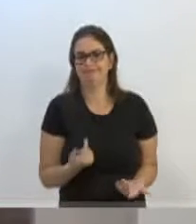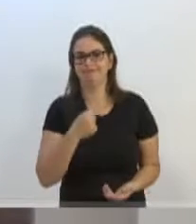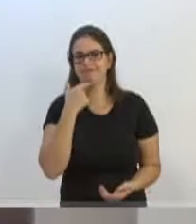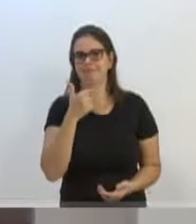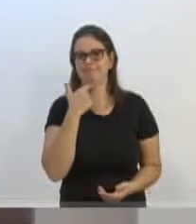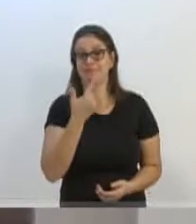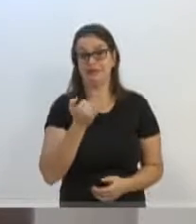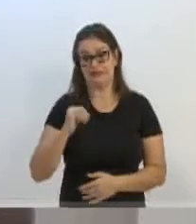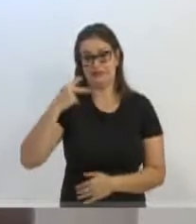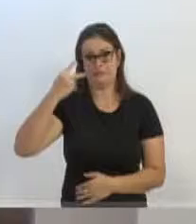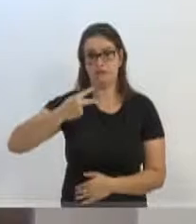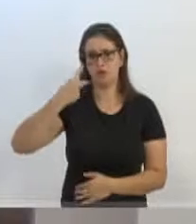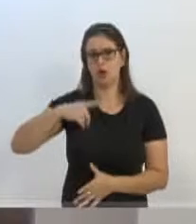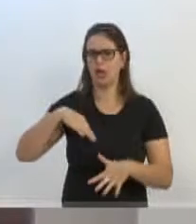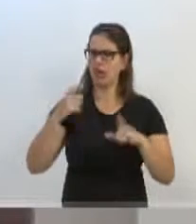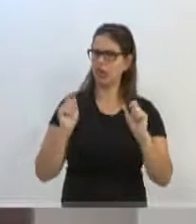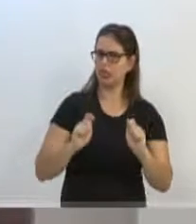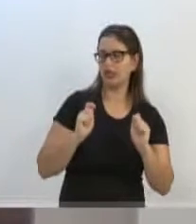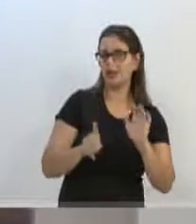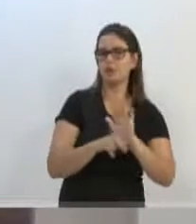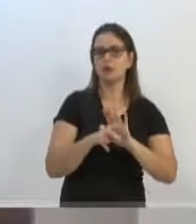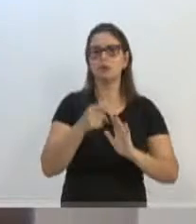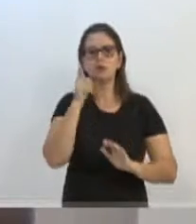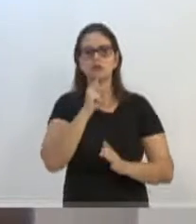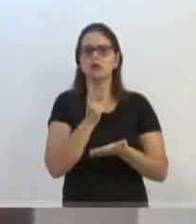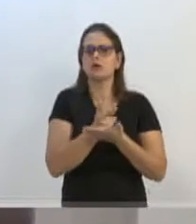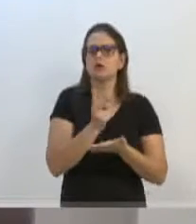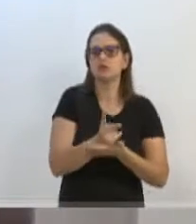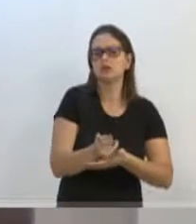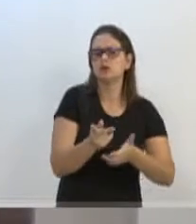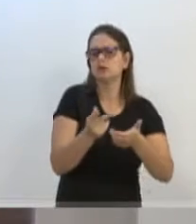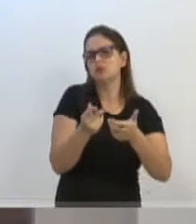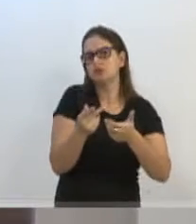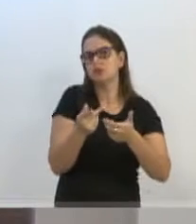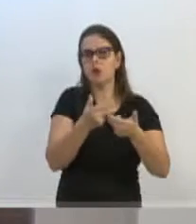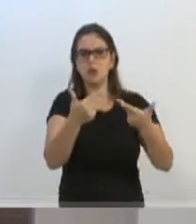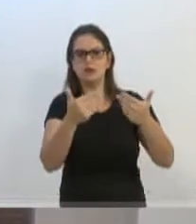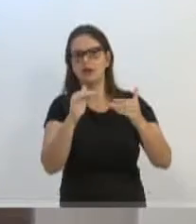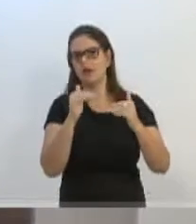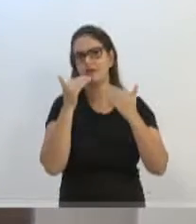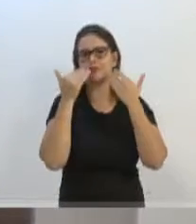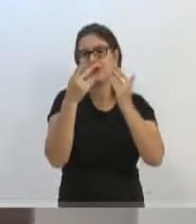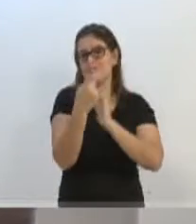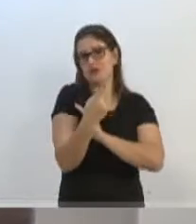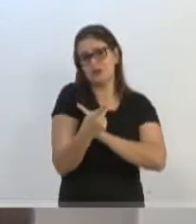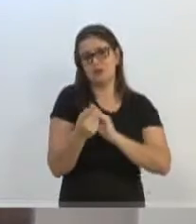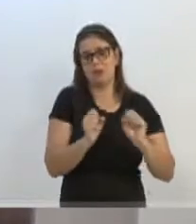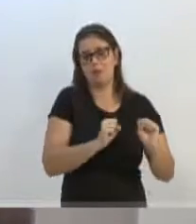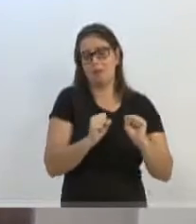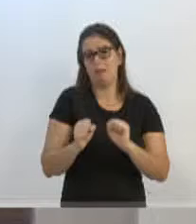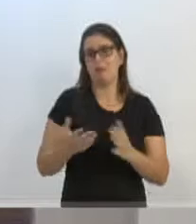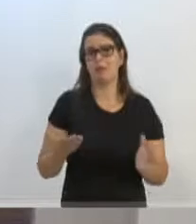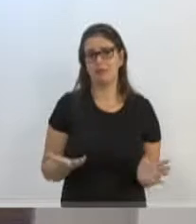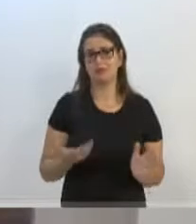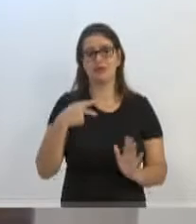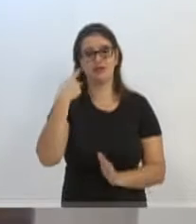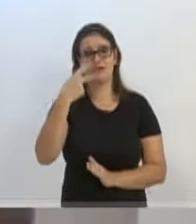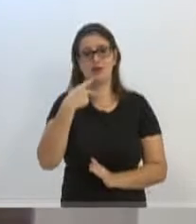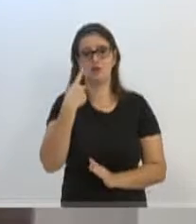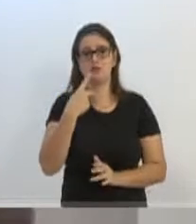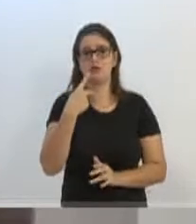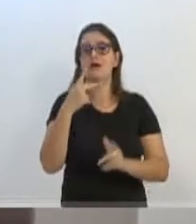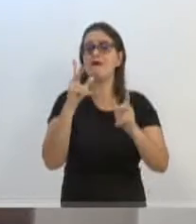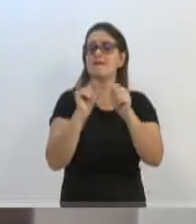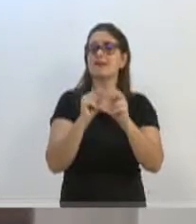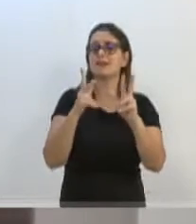Se parlamentares querem ter uma possibilidade de legislar em coisas que estão além da questão e do poder de vereador, façam